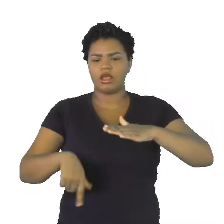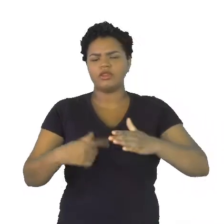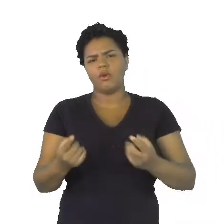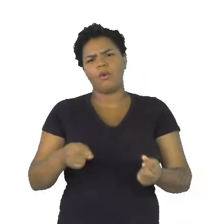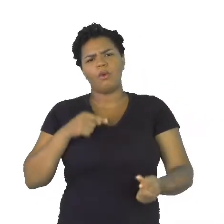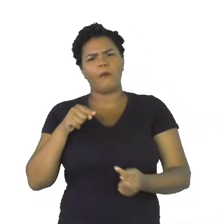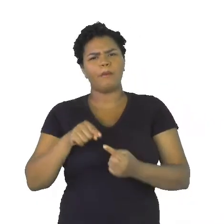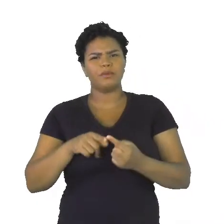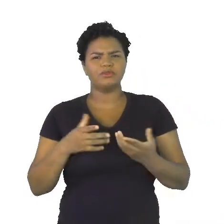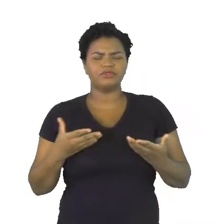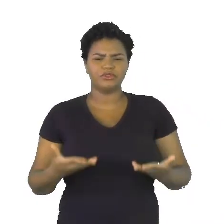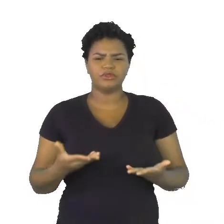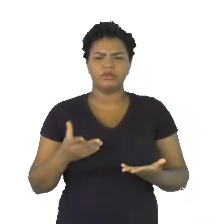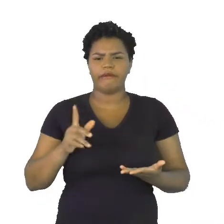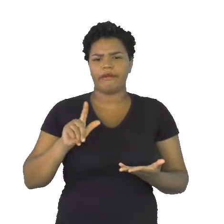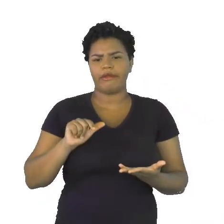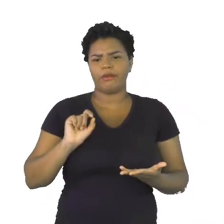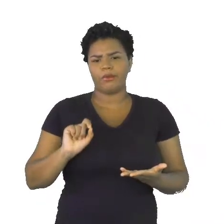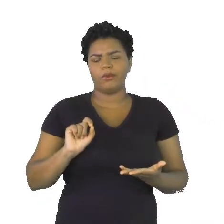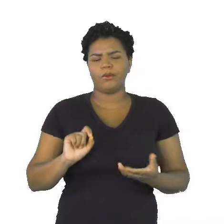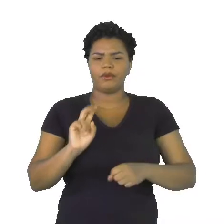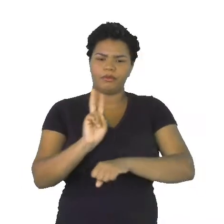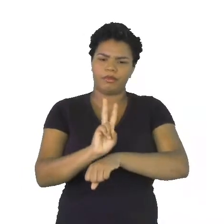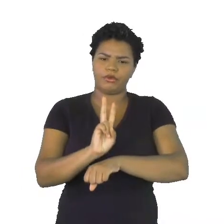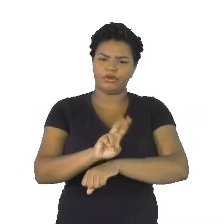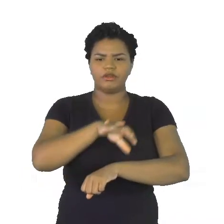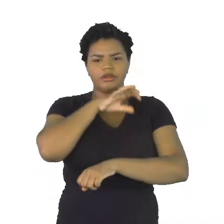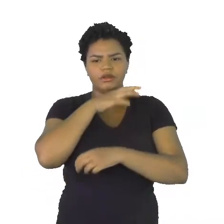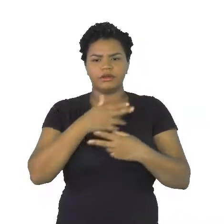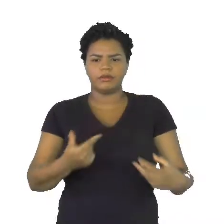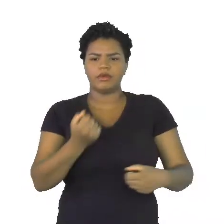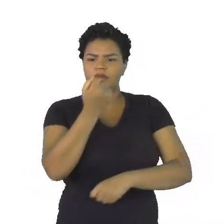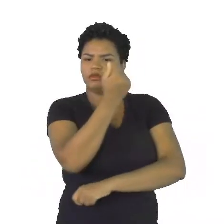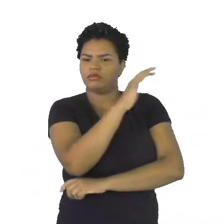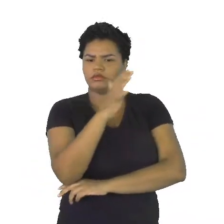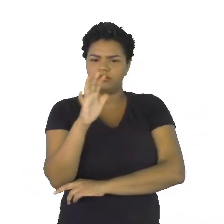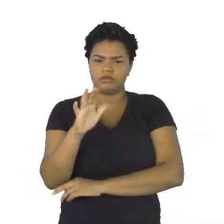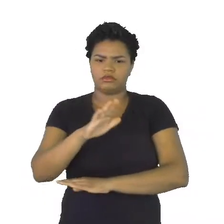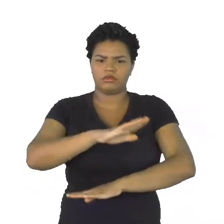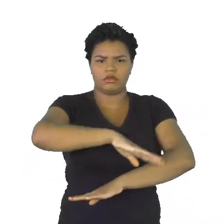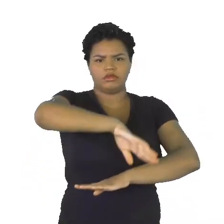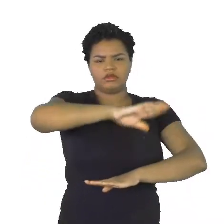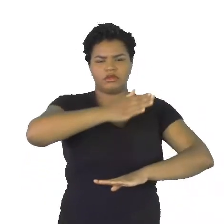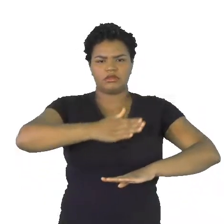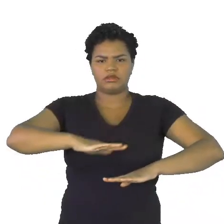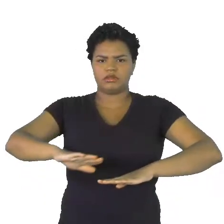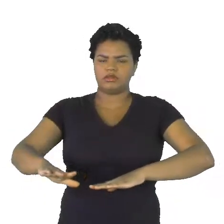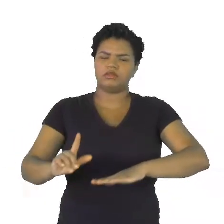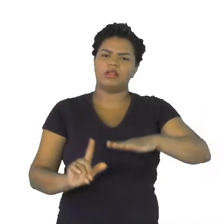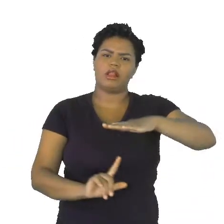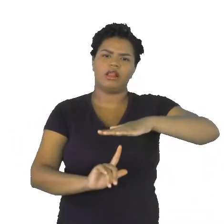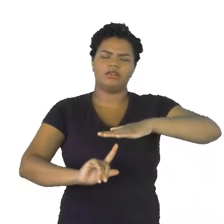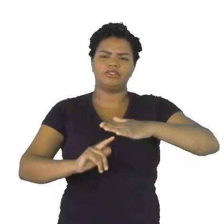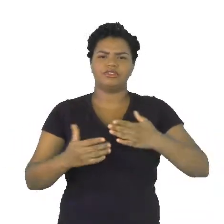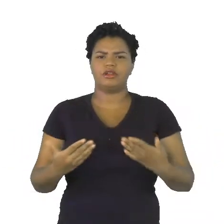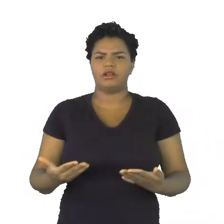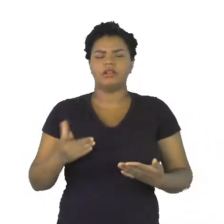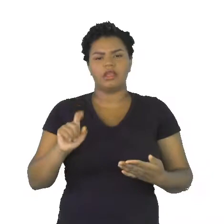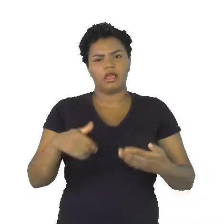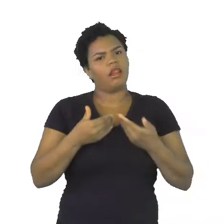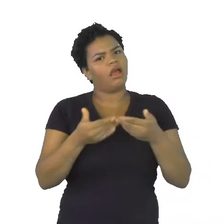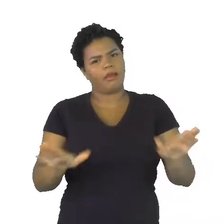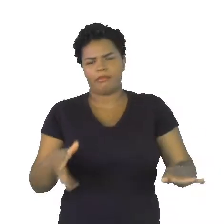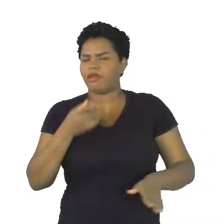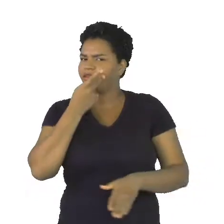parque também é proteger a fauna e a flora da Serra do Lajeado. Esse parque também é aberto para